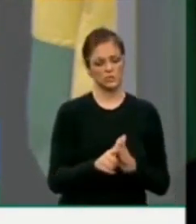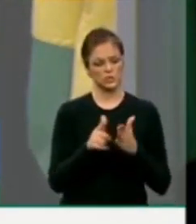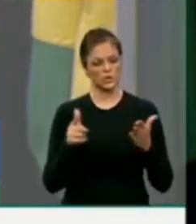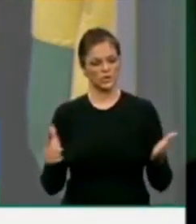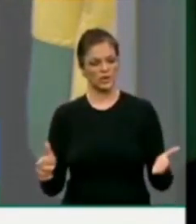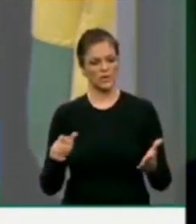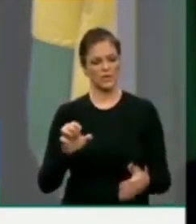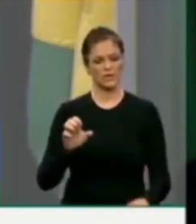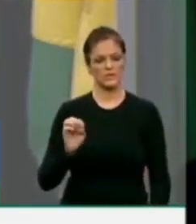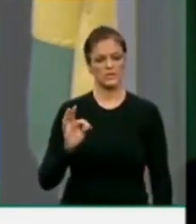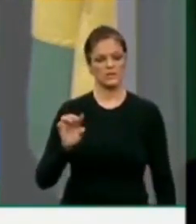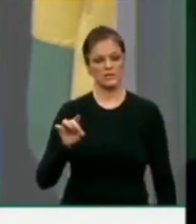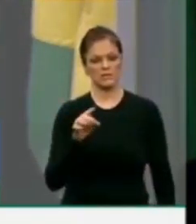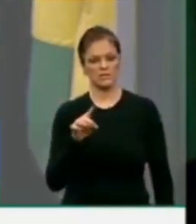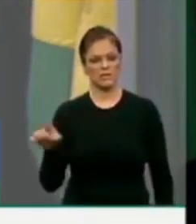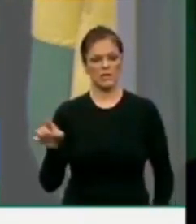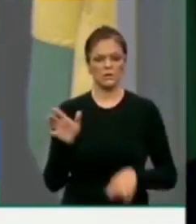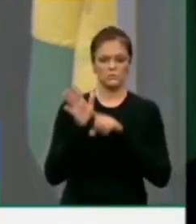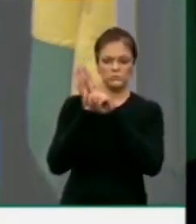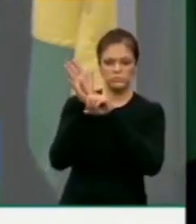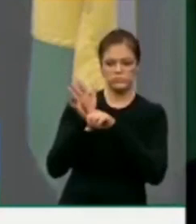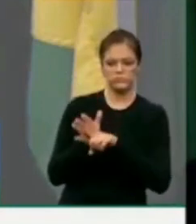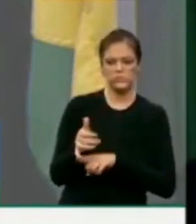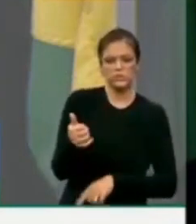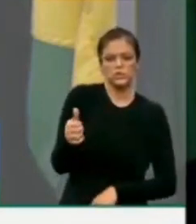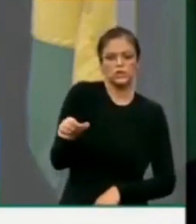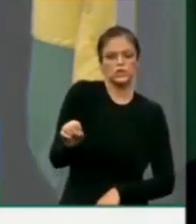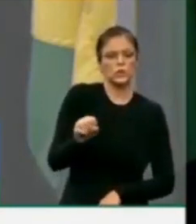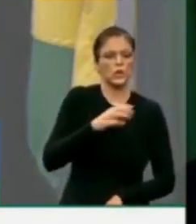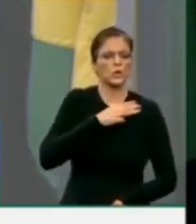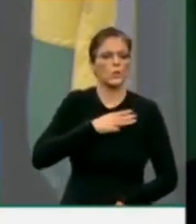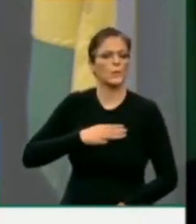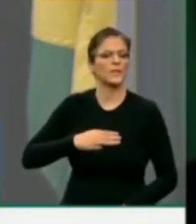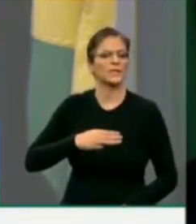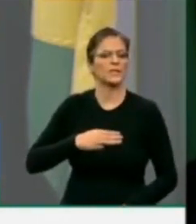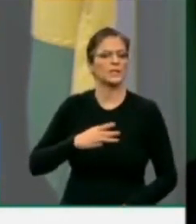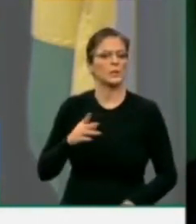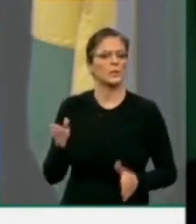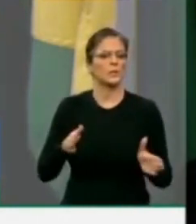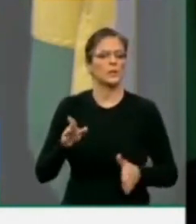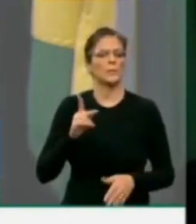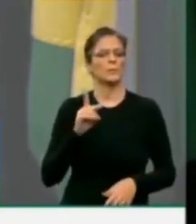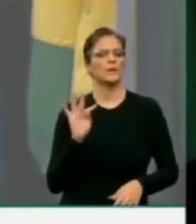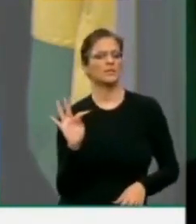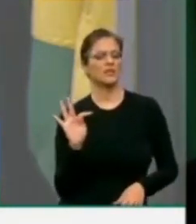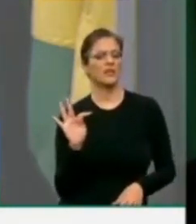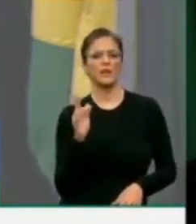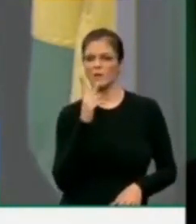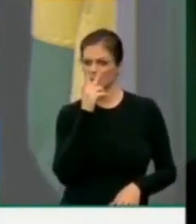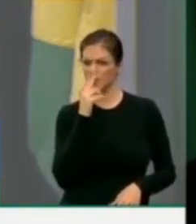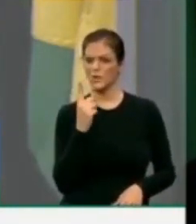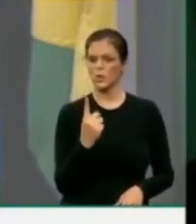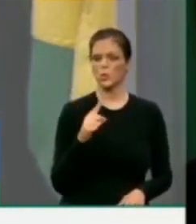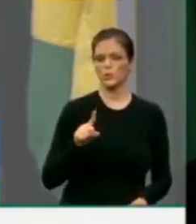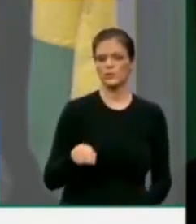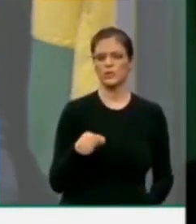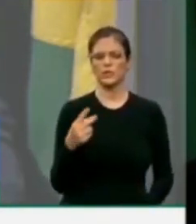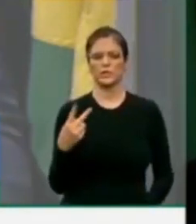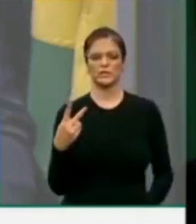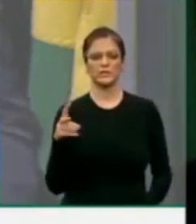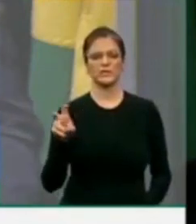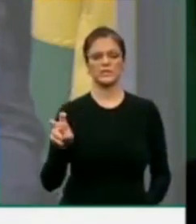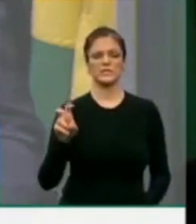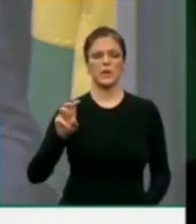Estadão, investigações já atingem 18 ministros da era PT. E falando aqui que eles movimentaram 1,25